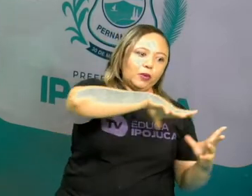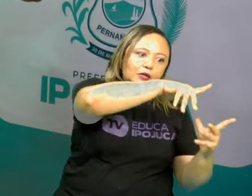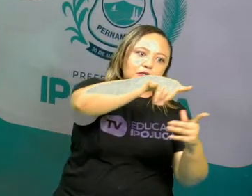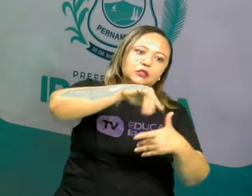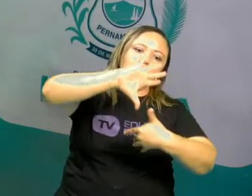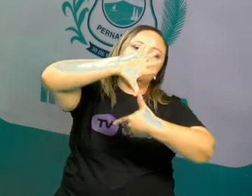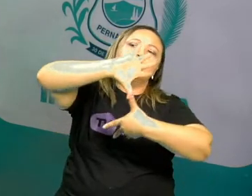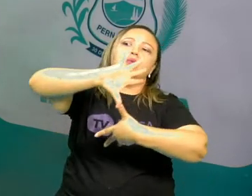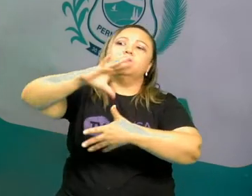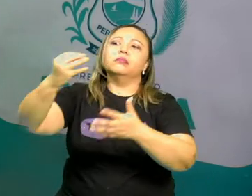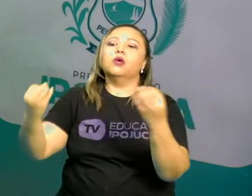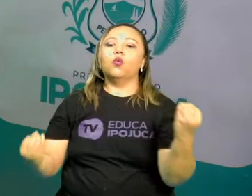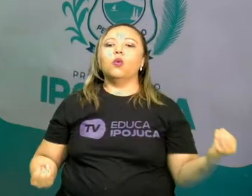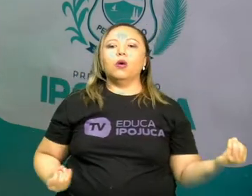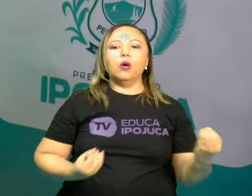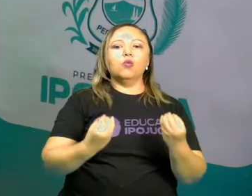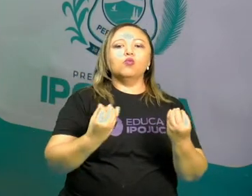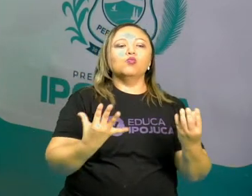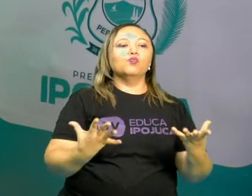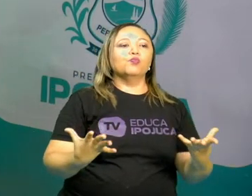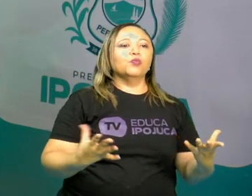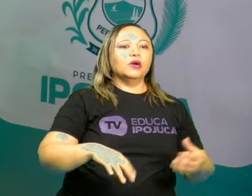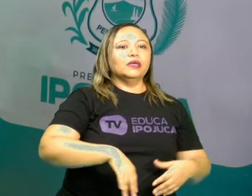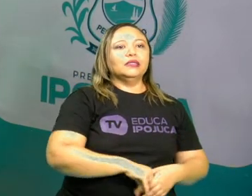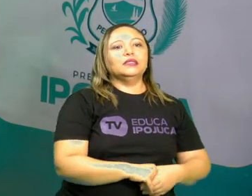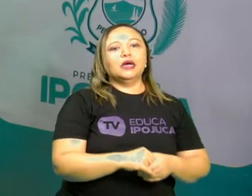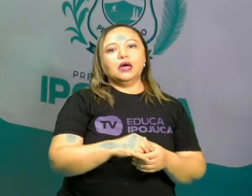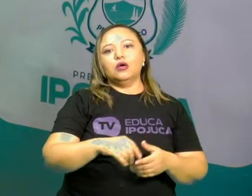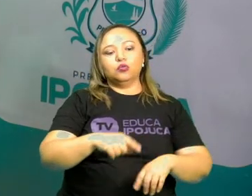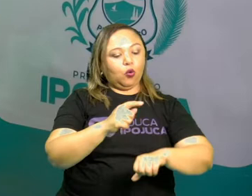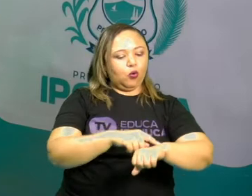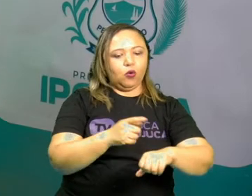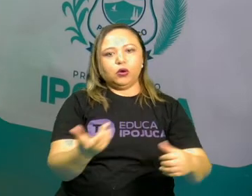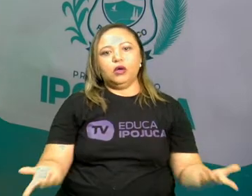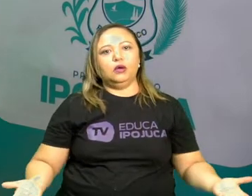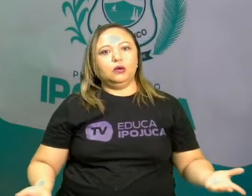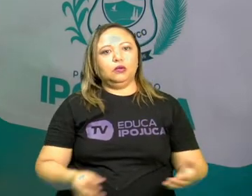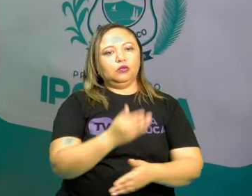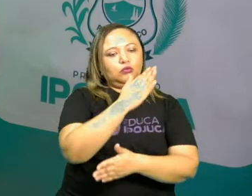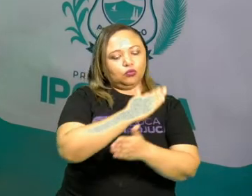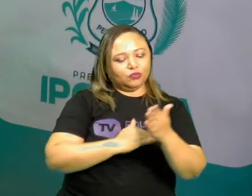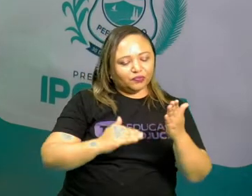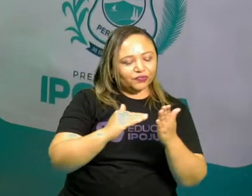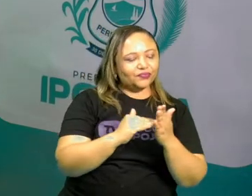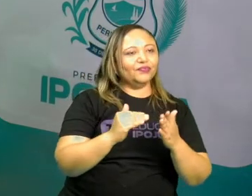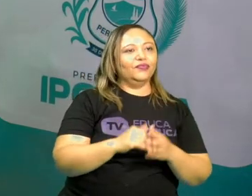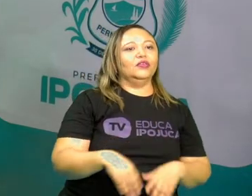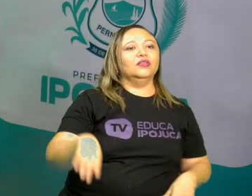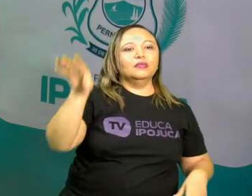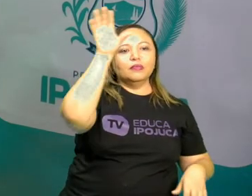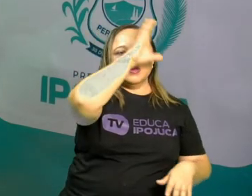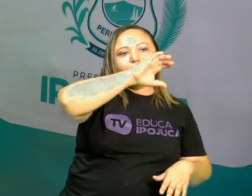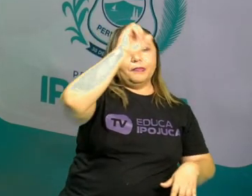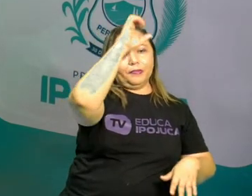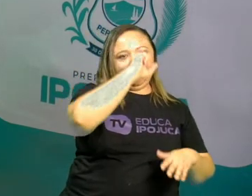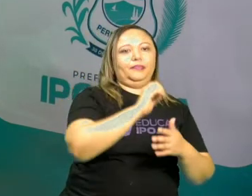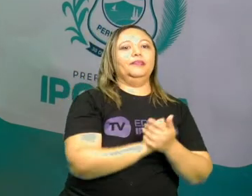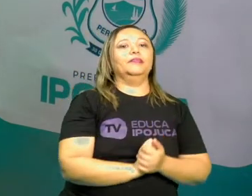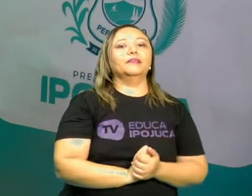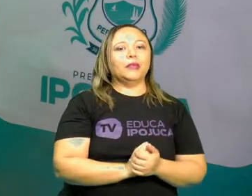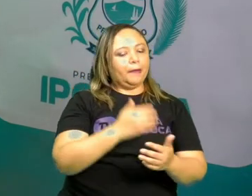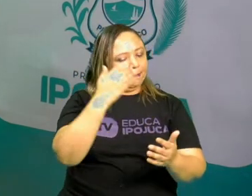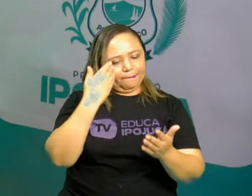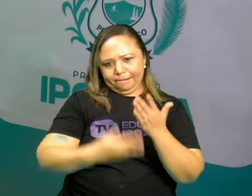está localizado, questão de clima, questão de fuso horário, tudo isso. Então, eu espero vocês na próxima aula. Não